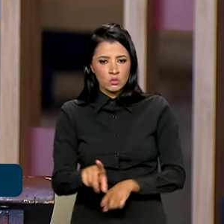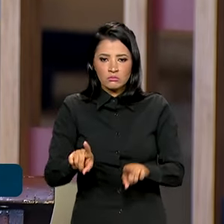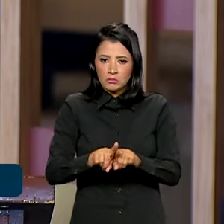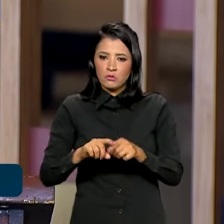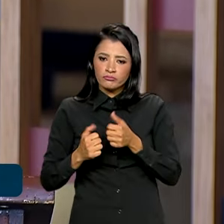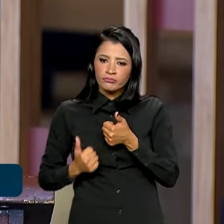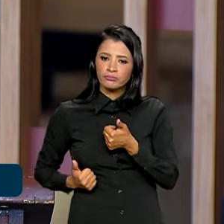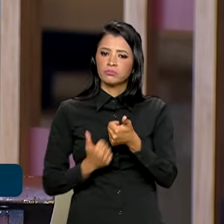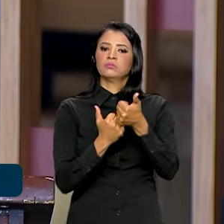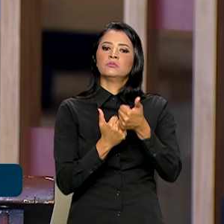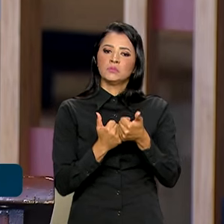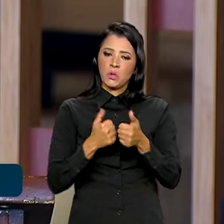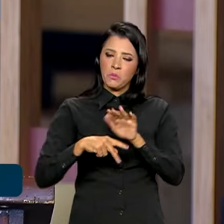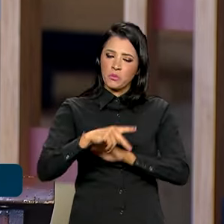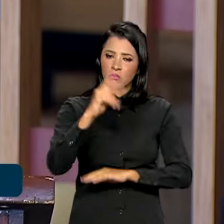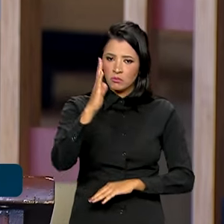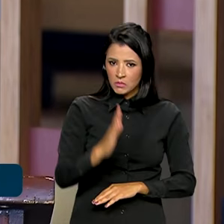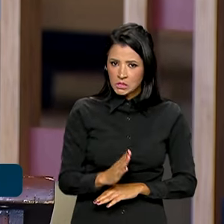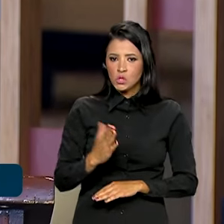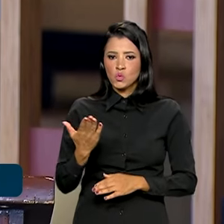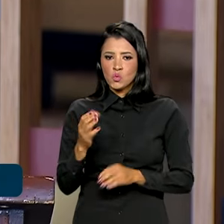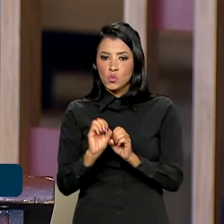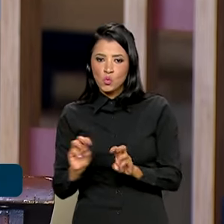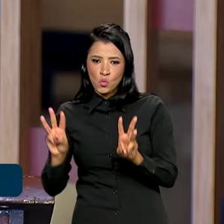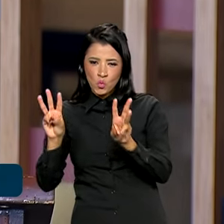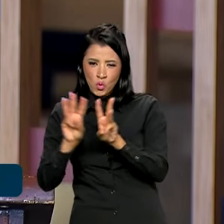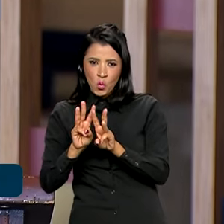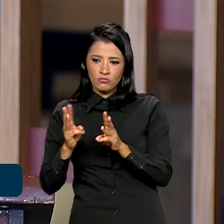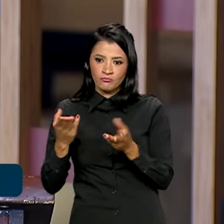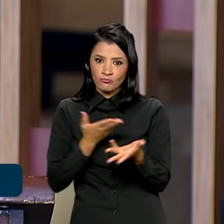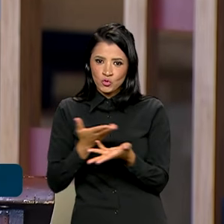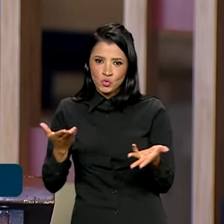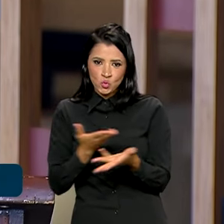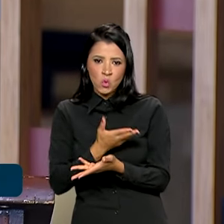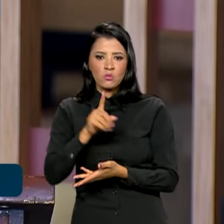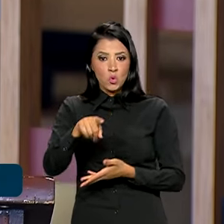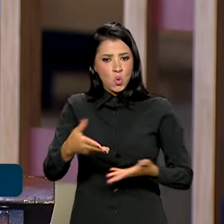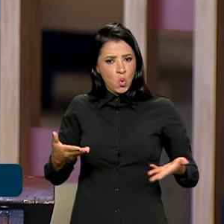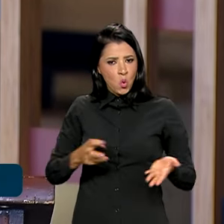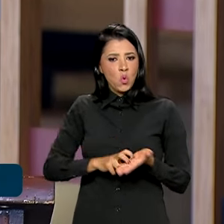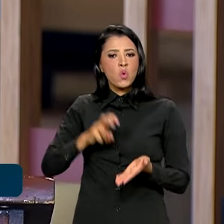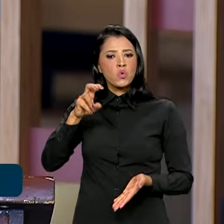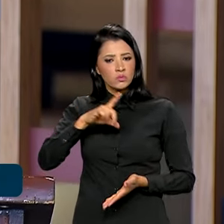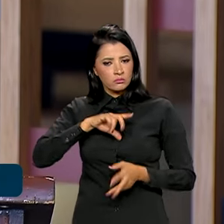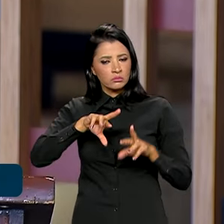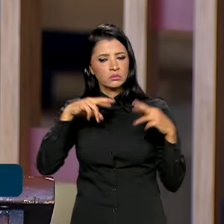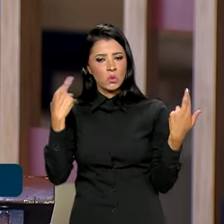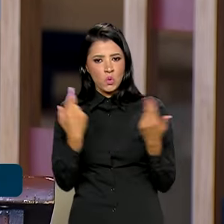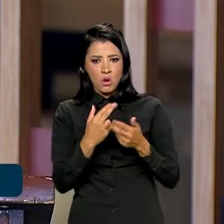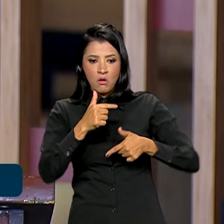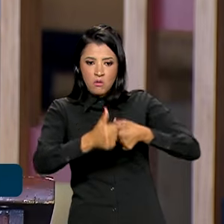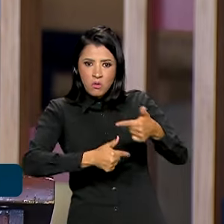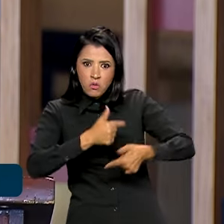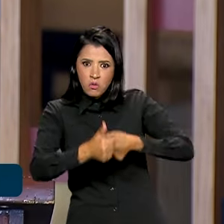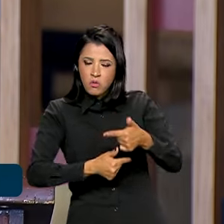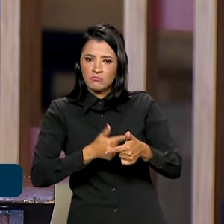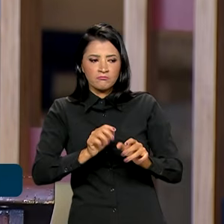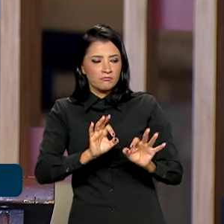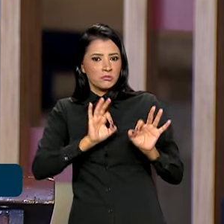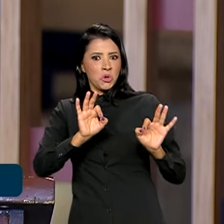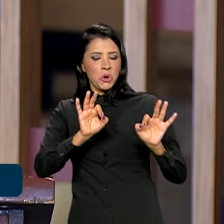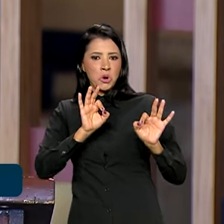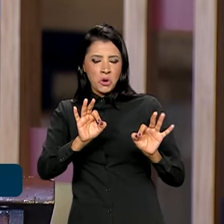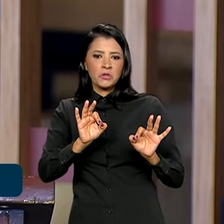cooperação do Brasil com a ONU. Nós tivemos essa manhã uma reunião de trabalho muito produtiva